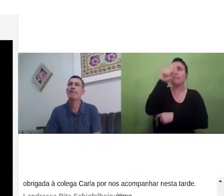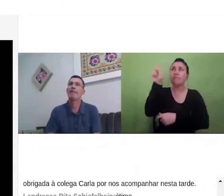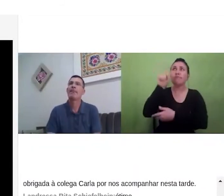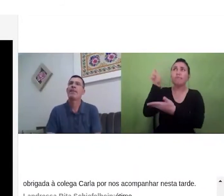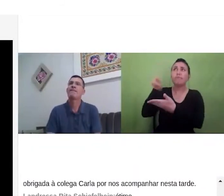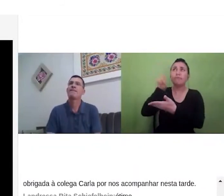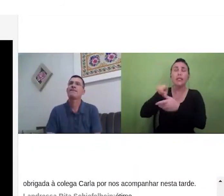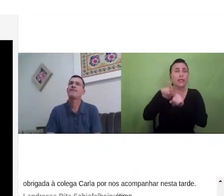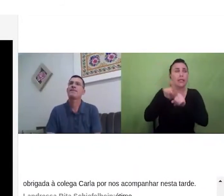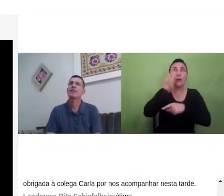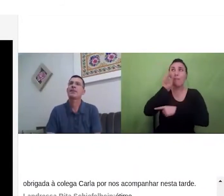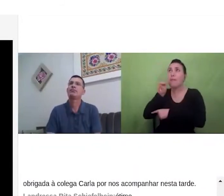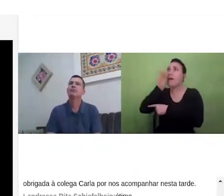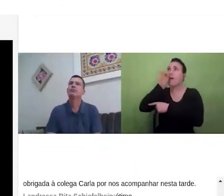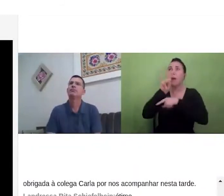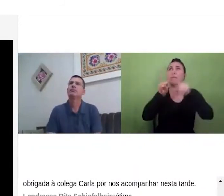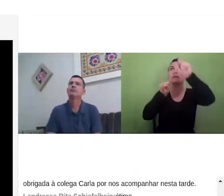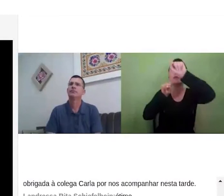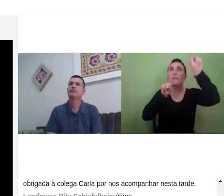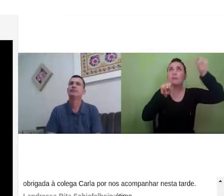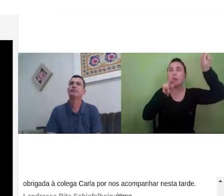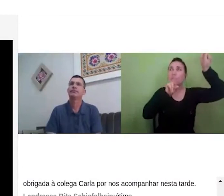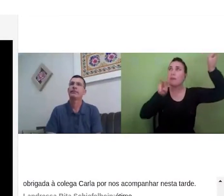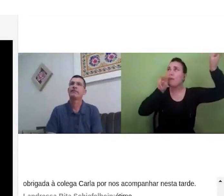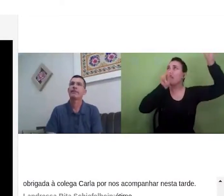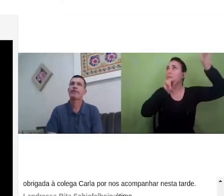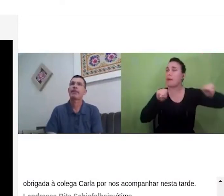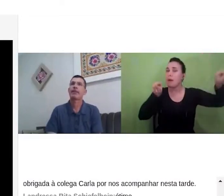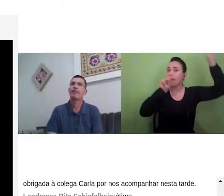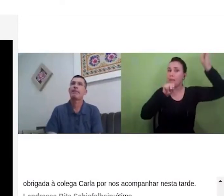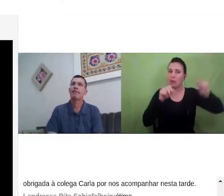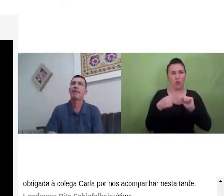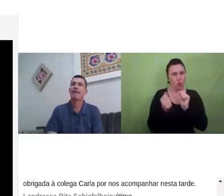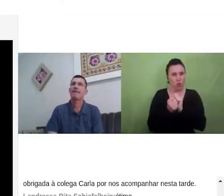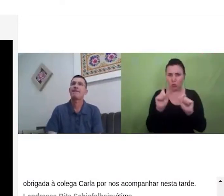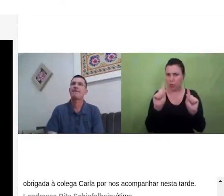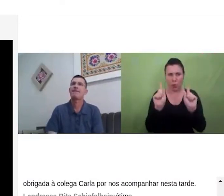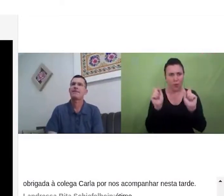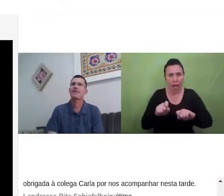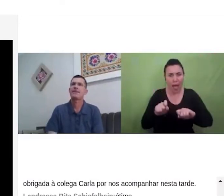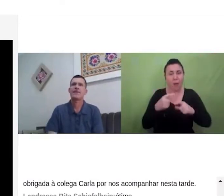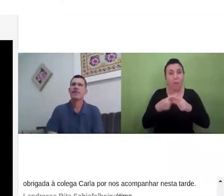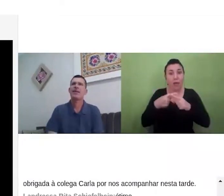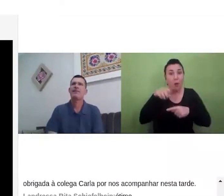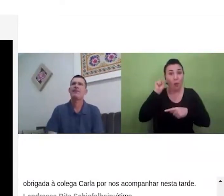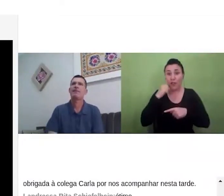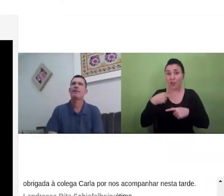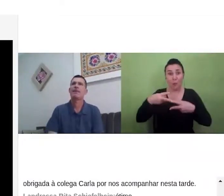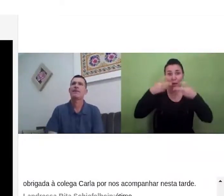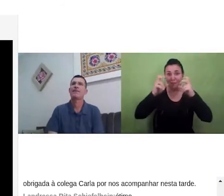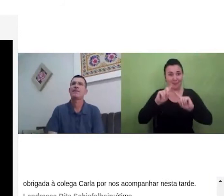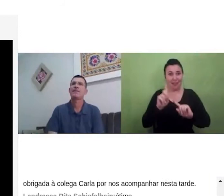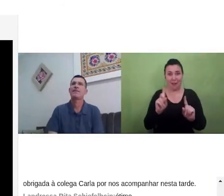concordo com a professora Helena realmente às vezes a gente não se toca desse tipo de coisa são dicas muito valiosas